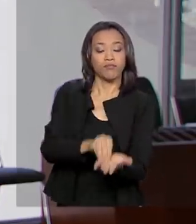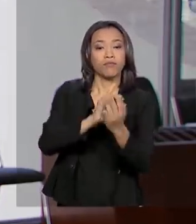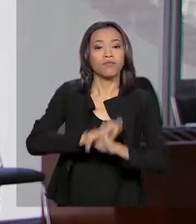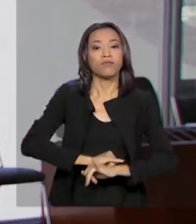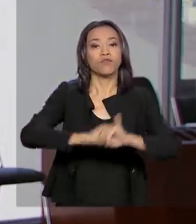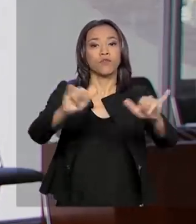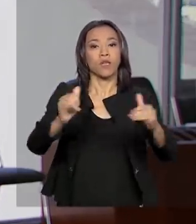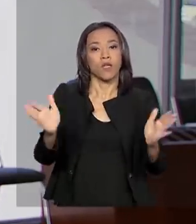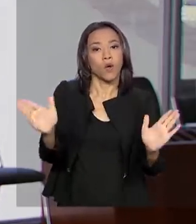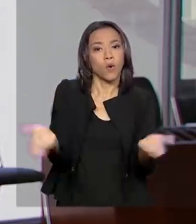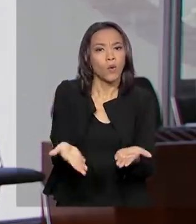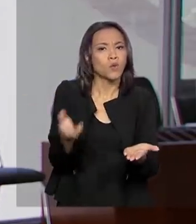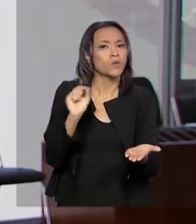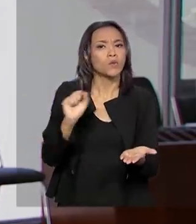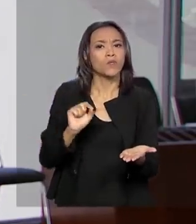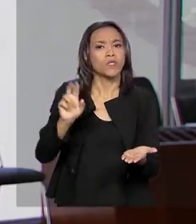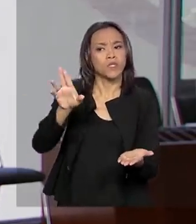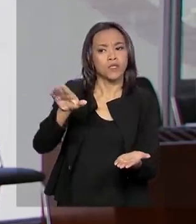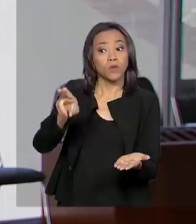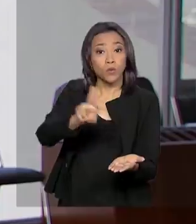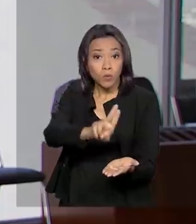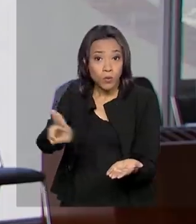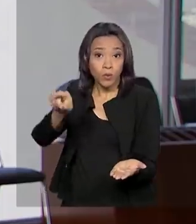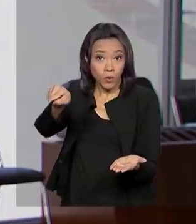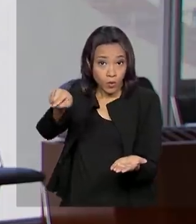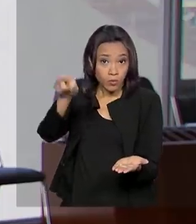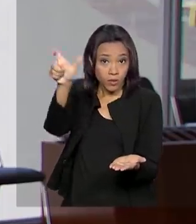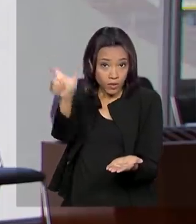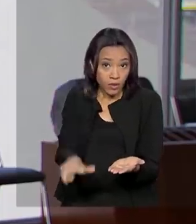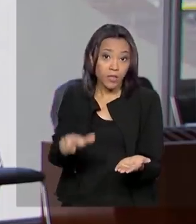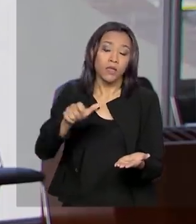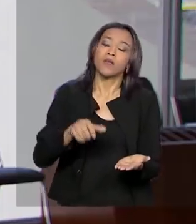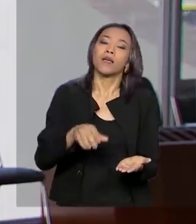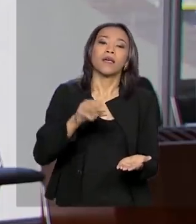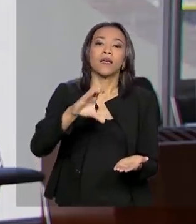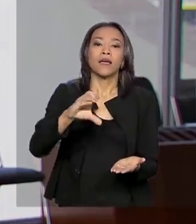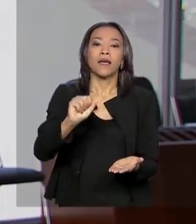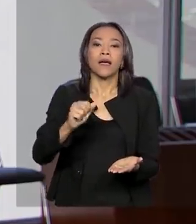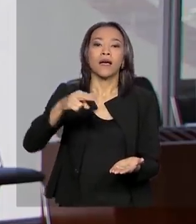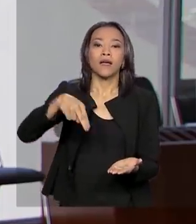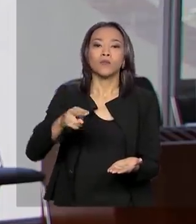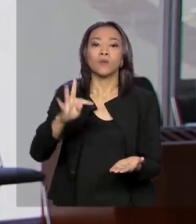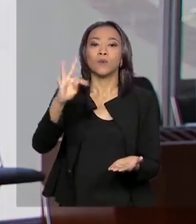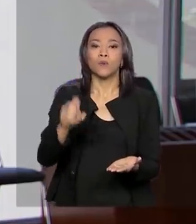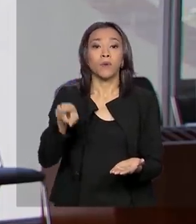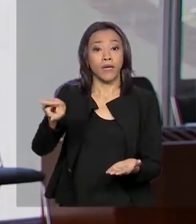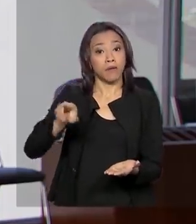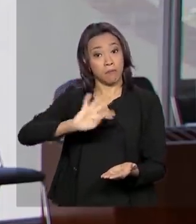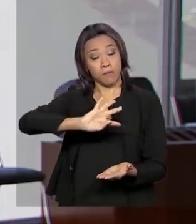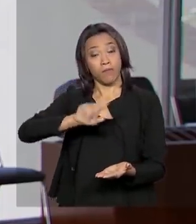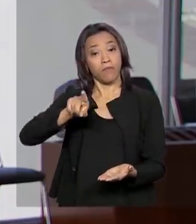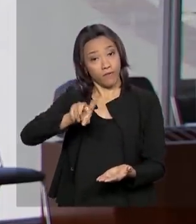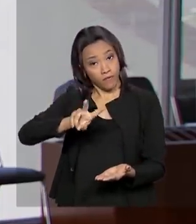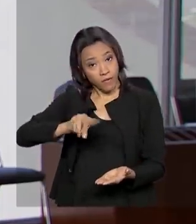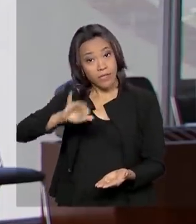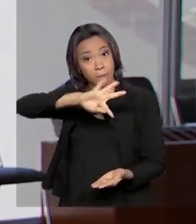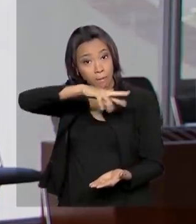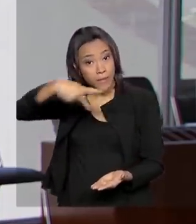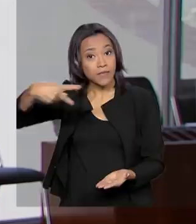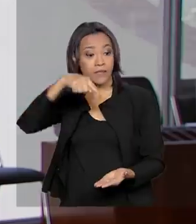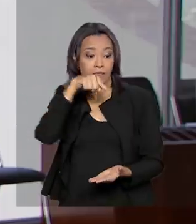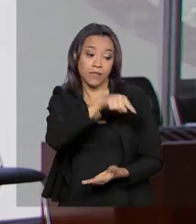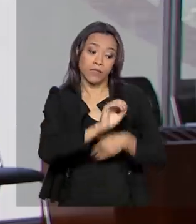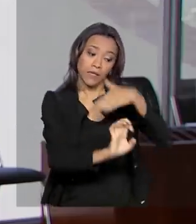de hoje a nomeação de Gustavo Canuto para a presidência da empresa pública Dataprev. Gustavo